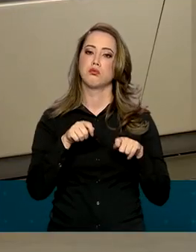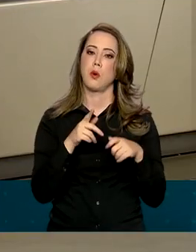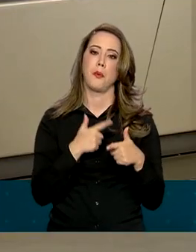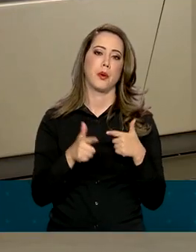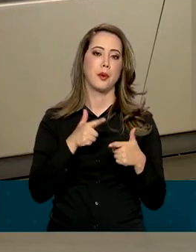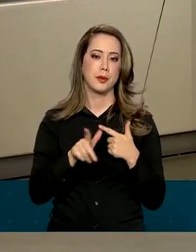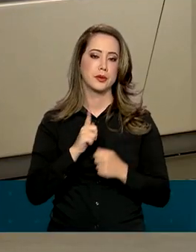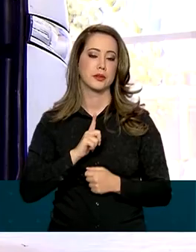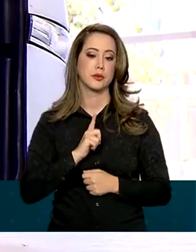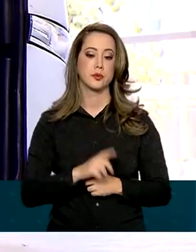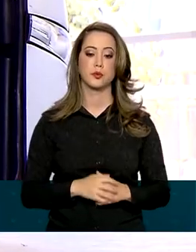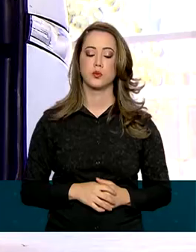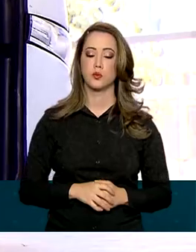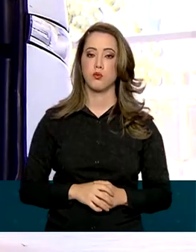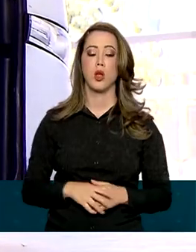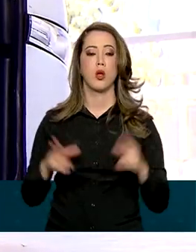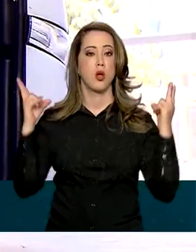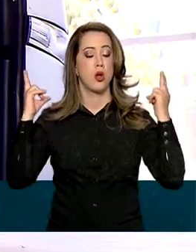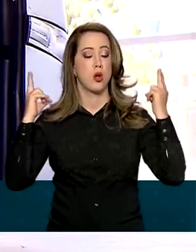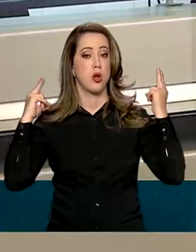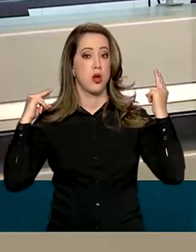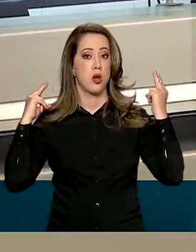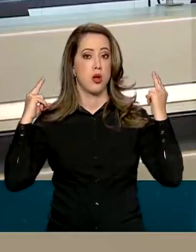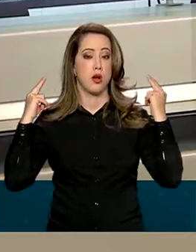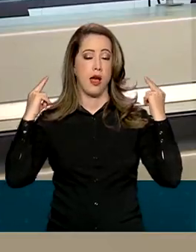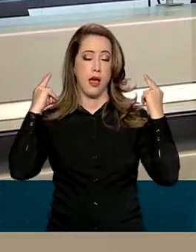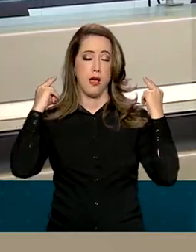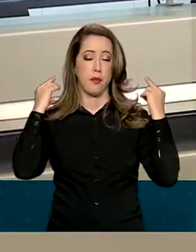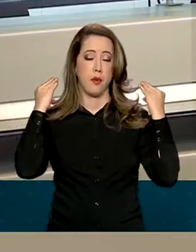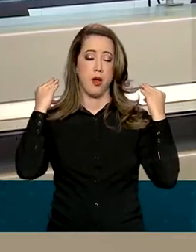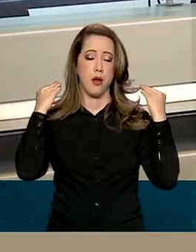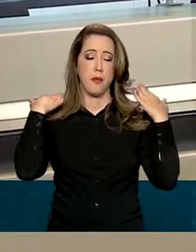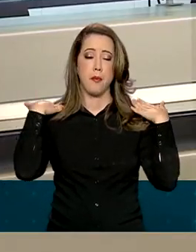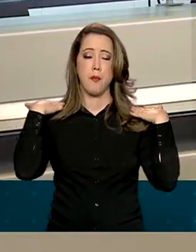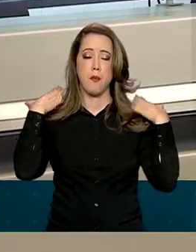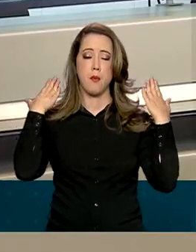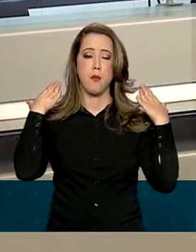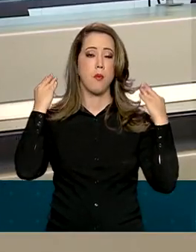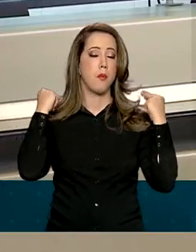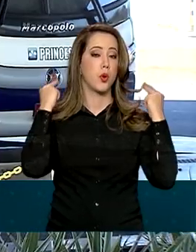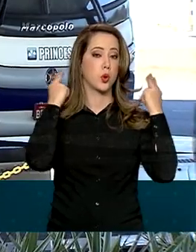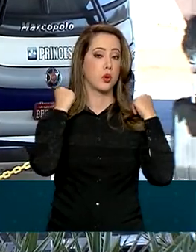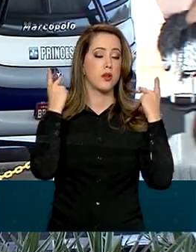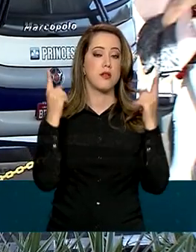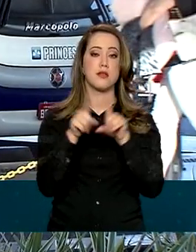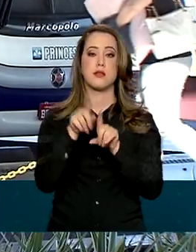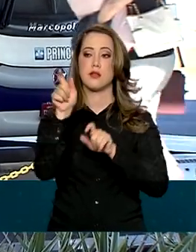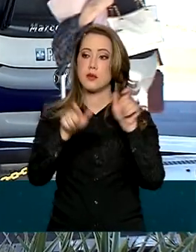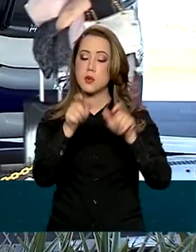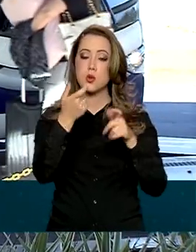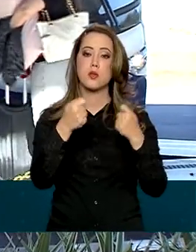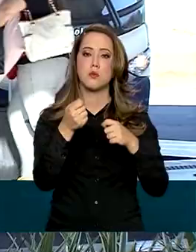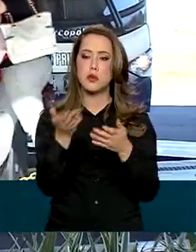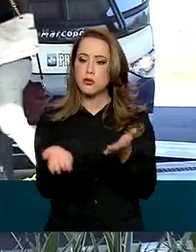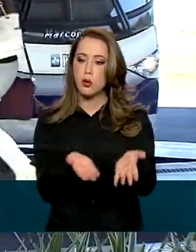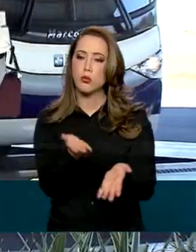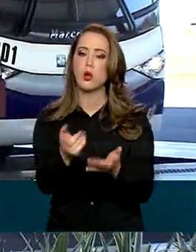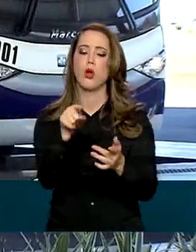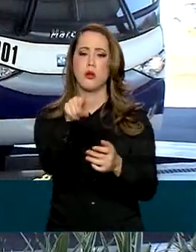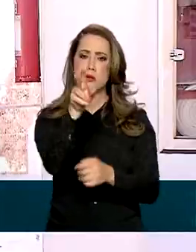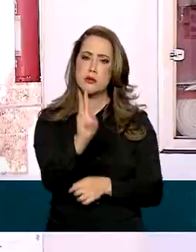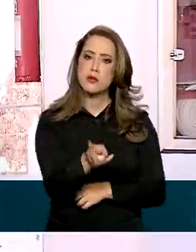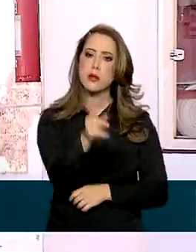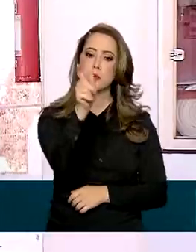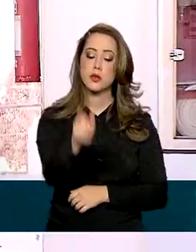Motoristas, funcionários e fiscais devem tratar com respeito e cortesia o cliente. E oferecer, do início ao fim da